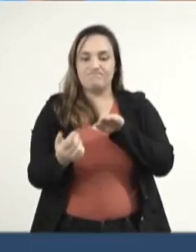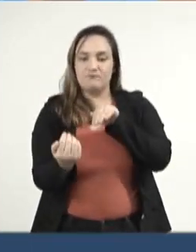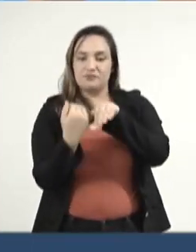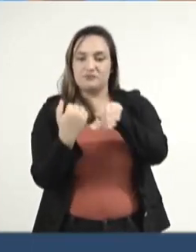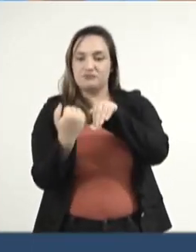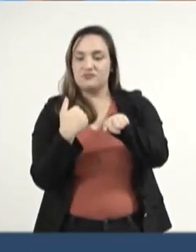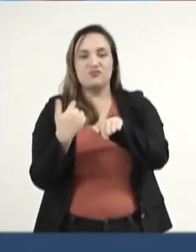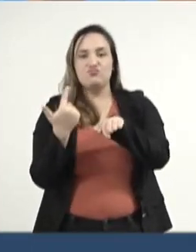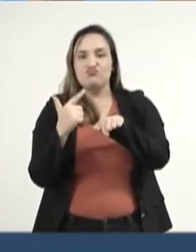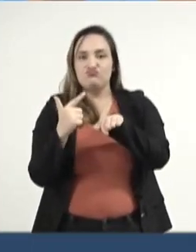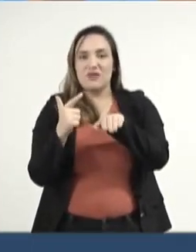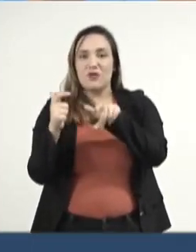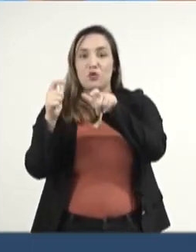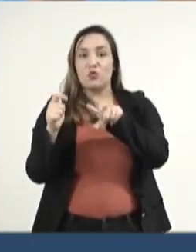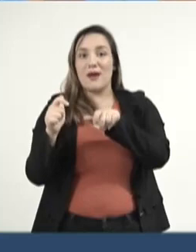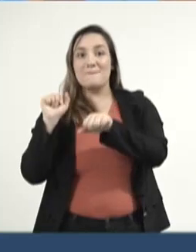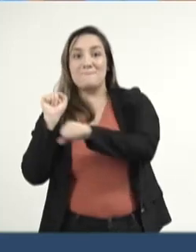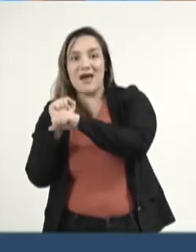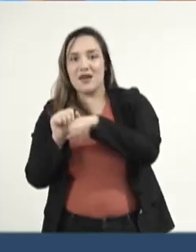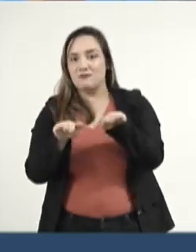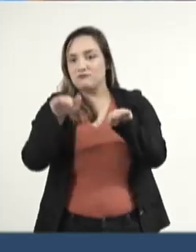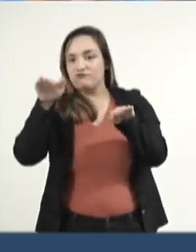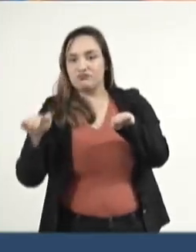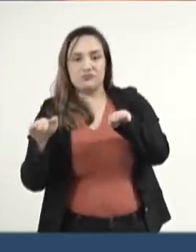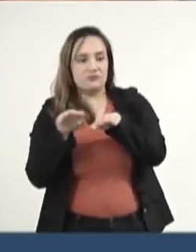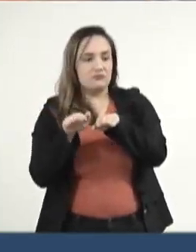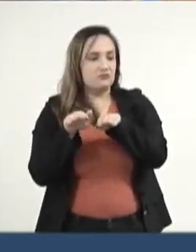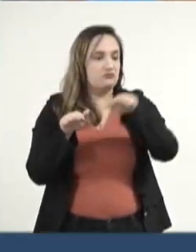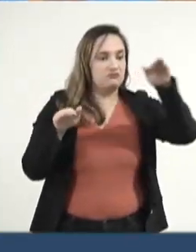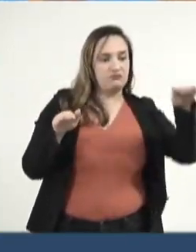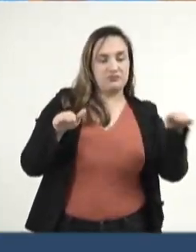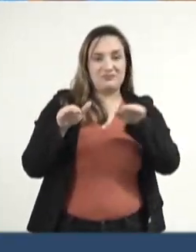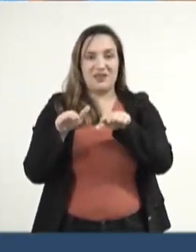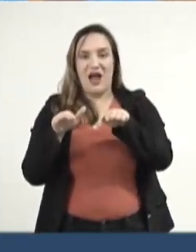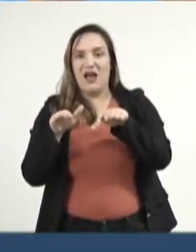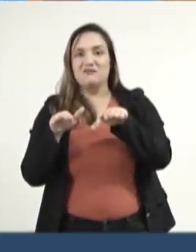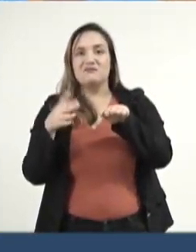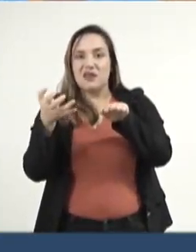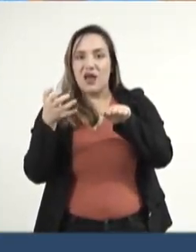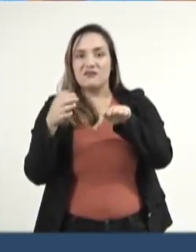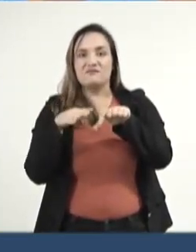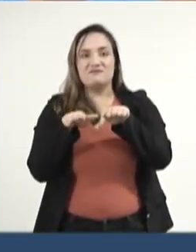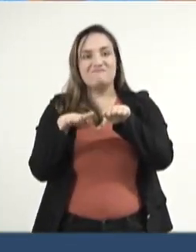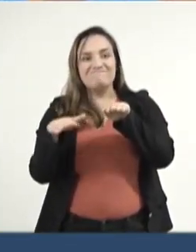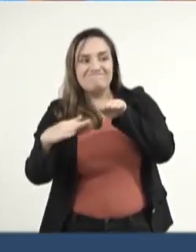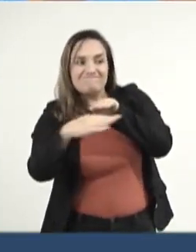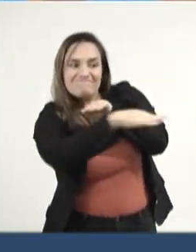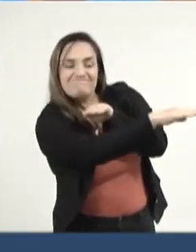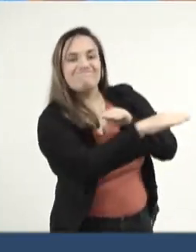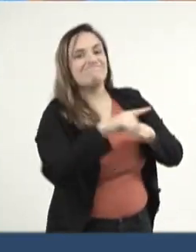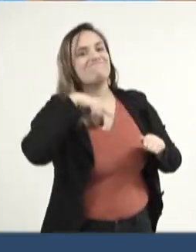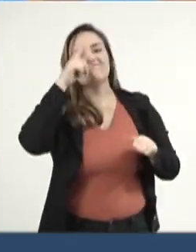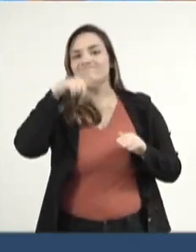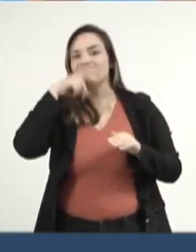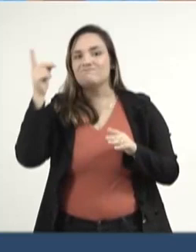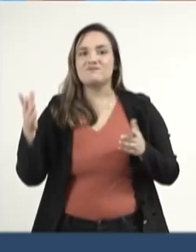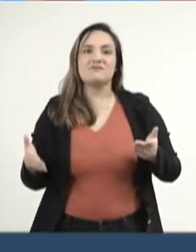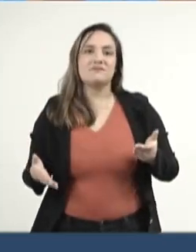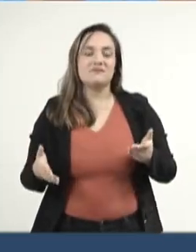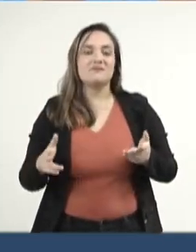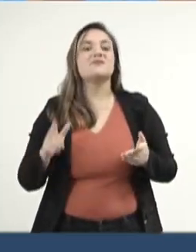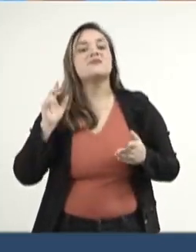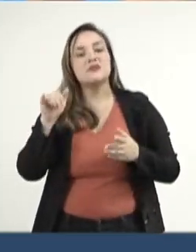especialmente para veículos maiores, como caminhões, agrícolas e tratores. E acreditamos que a inclusão de